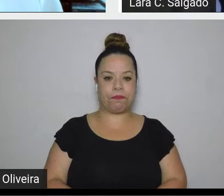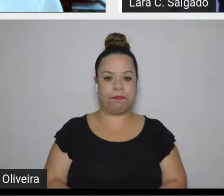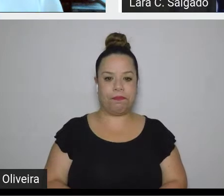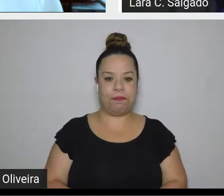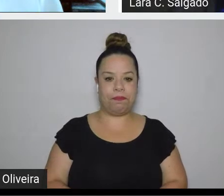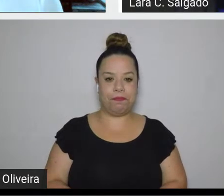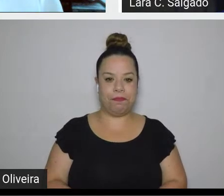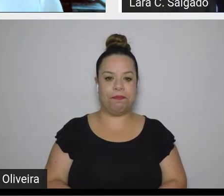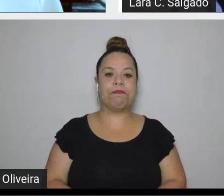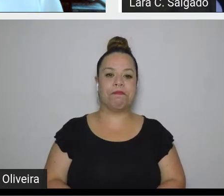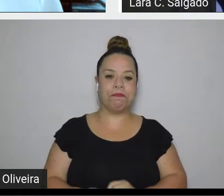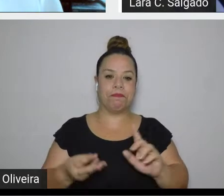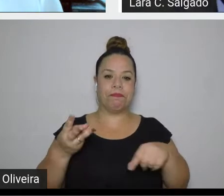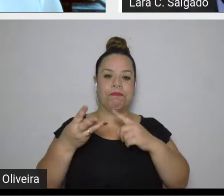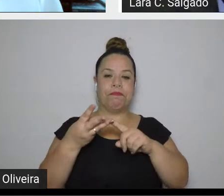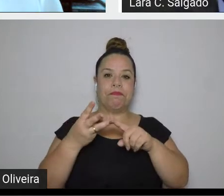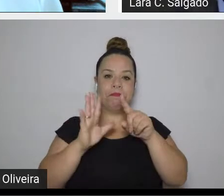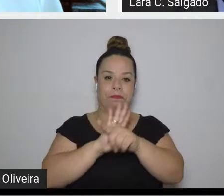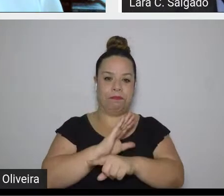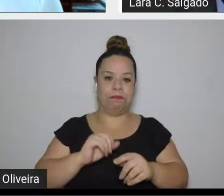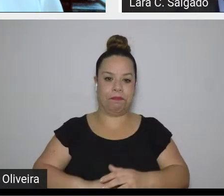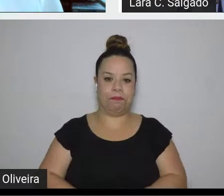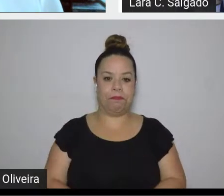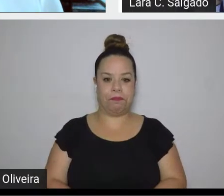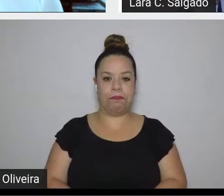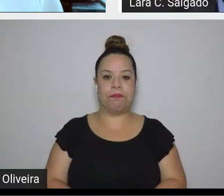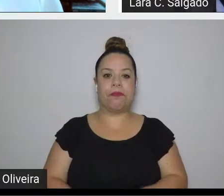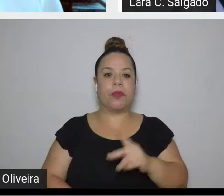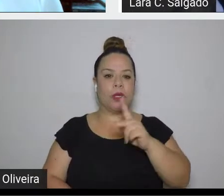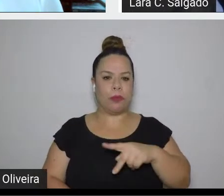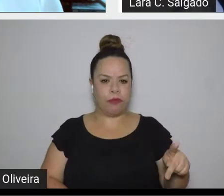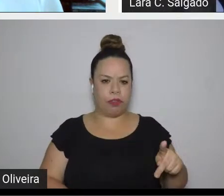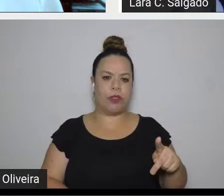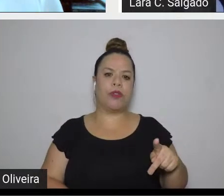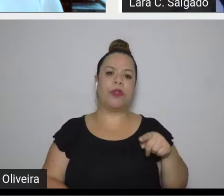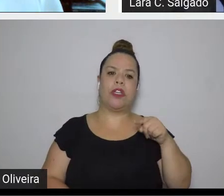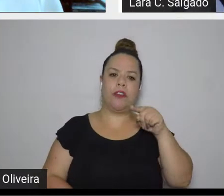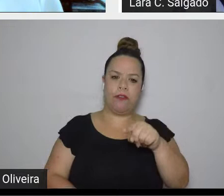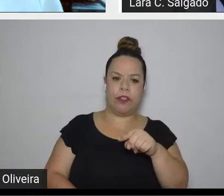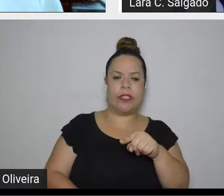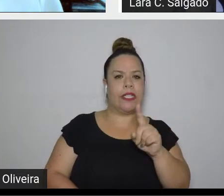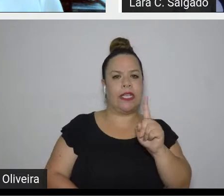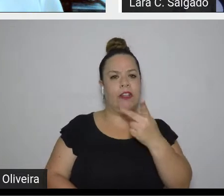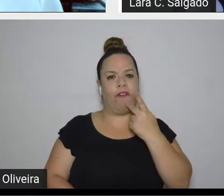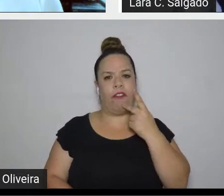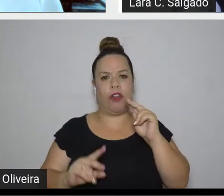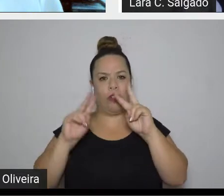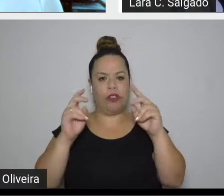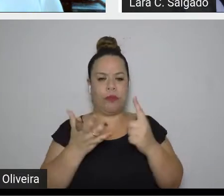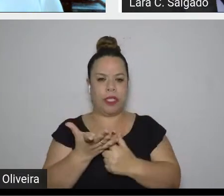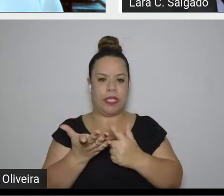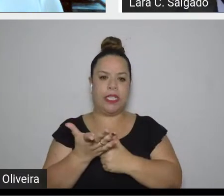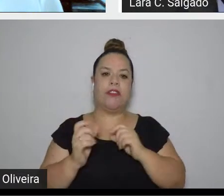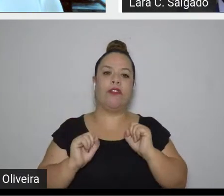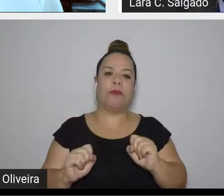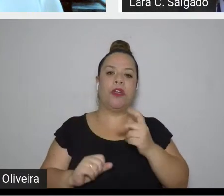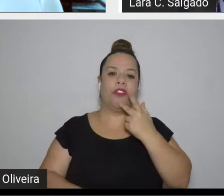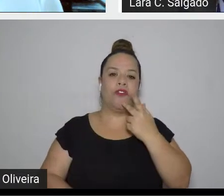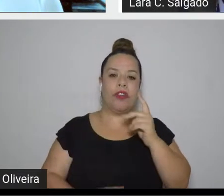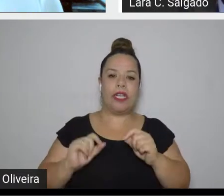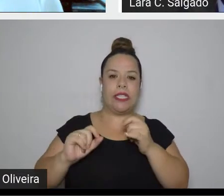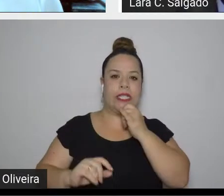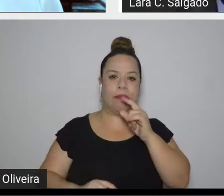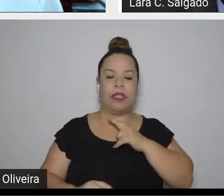mais uma pergunta aqui. Professora, apesar de a senhora não ter falado deste livro, o tem a dizer de as intermitências da